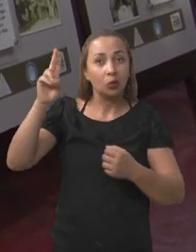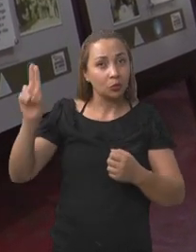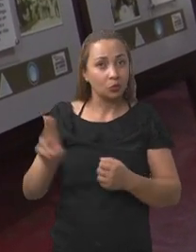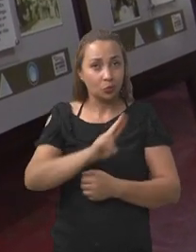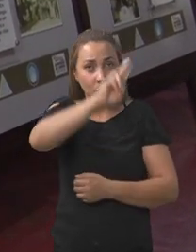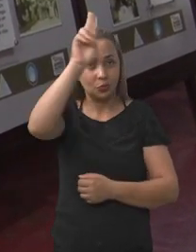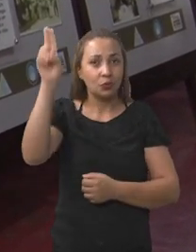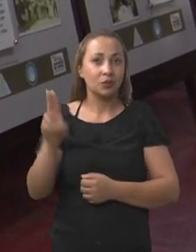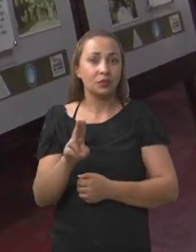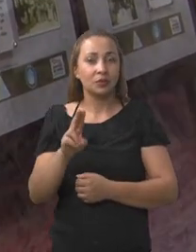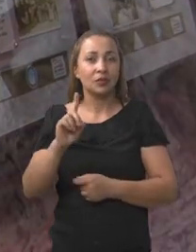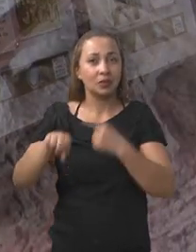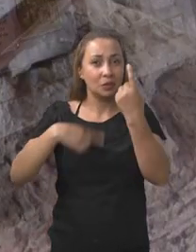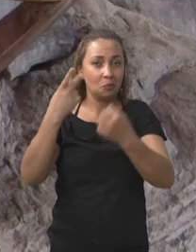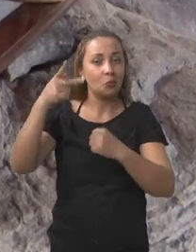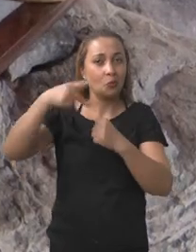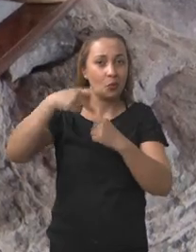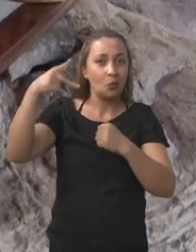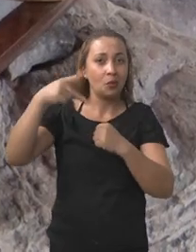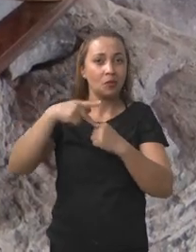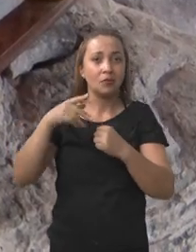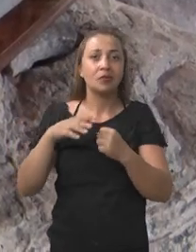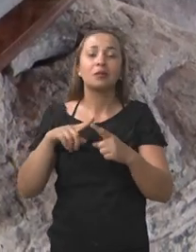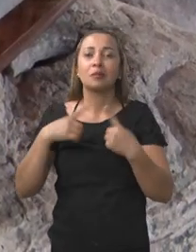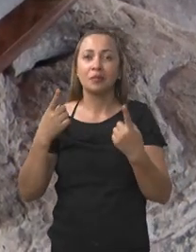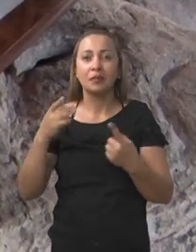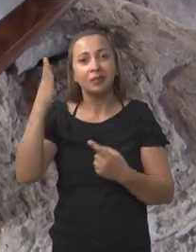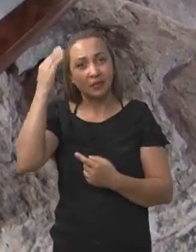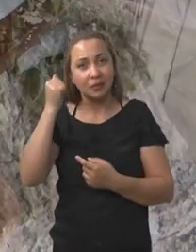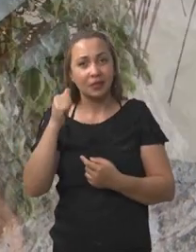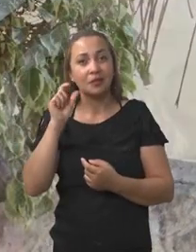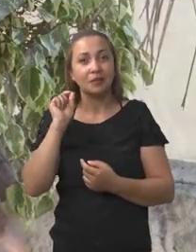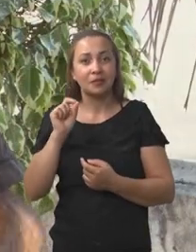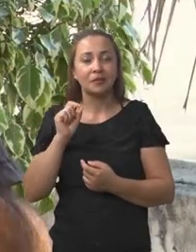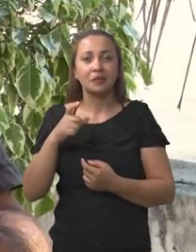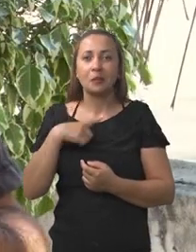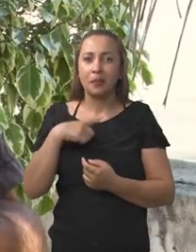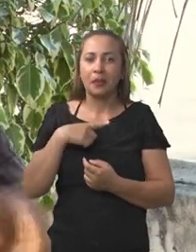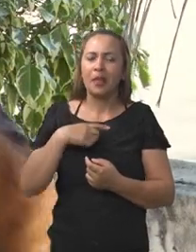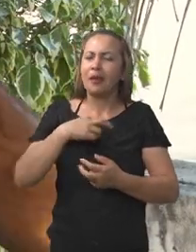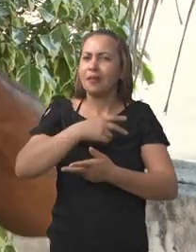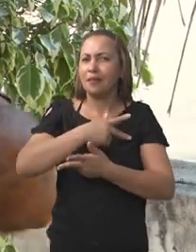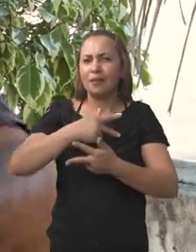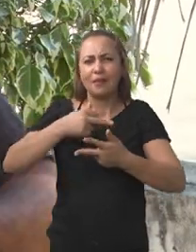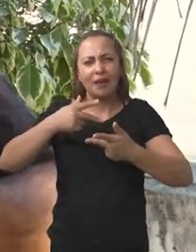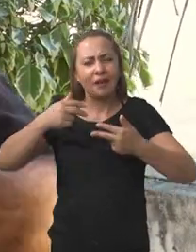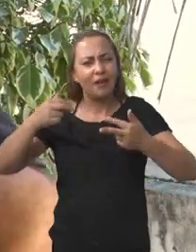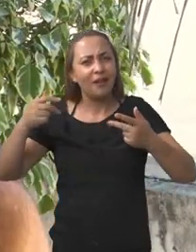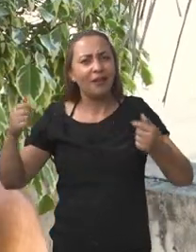Na academia, no momento, né? Pós-graduação. Entretanto, eu sei que existem aí